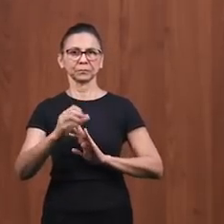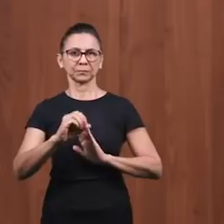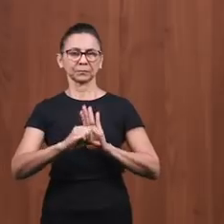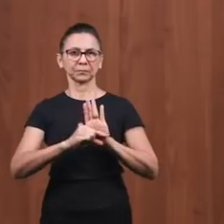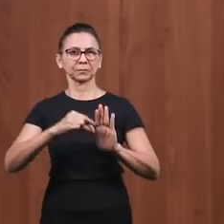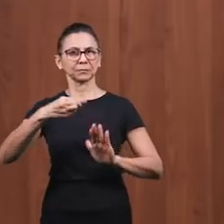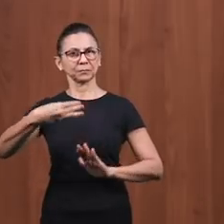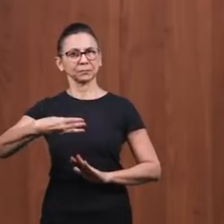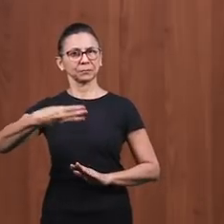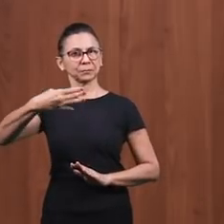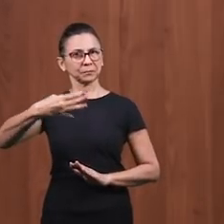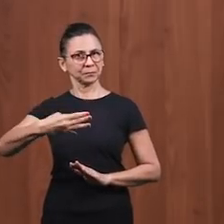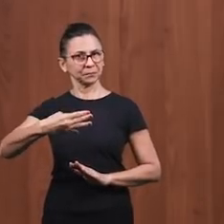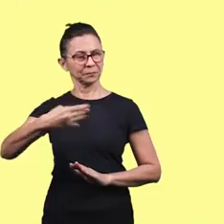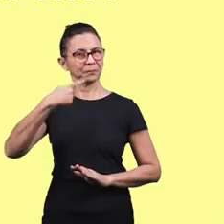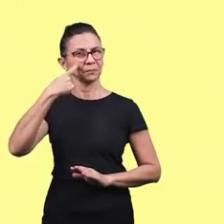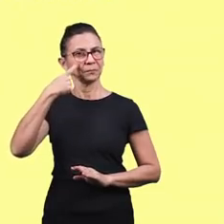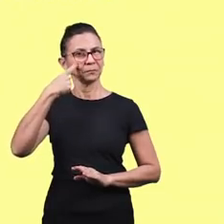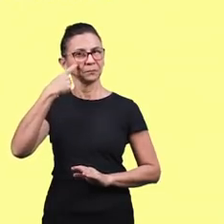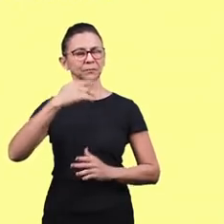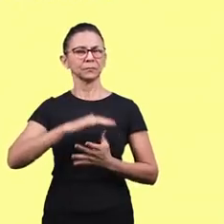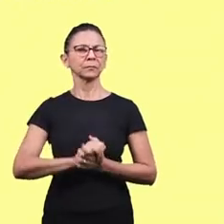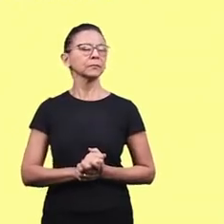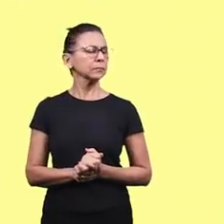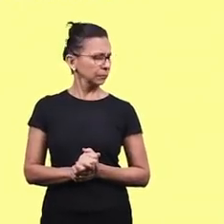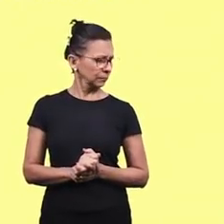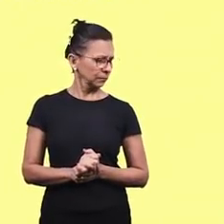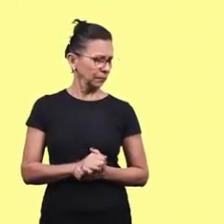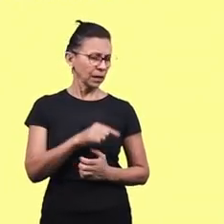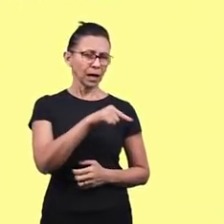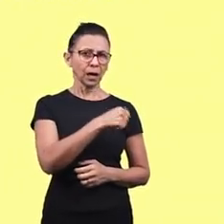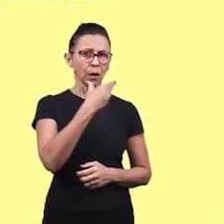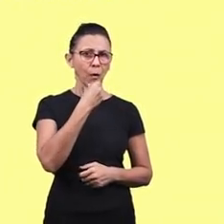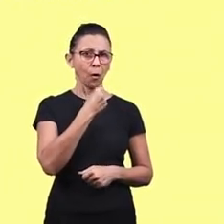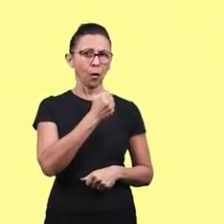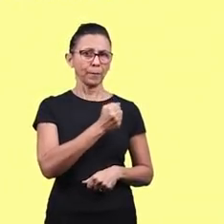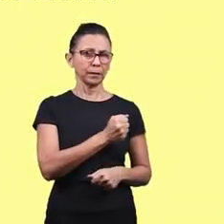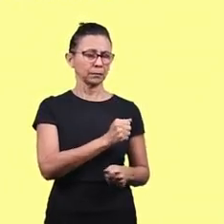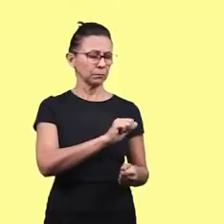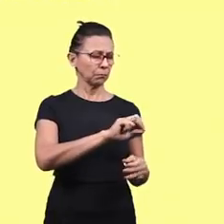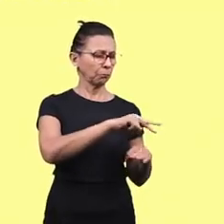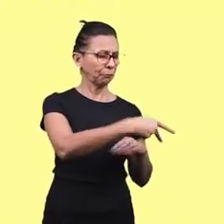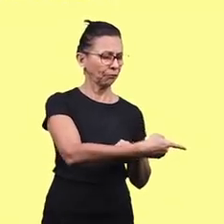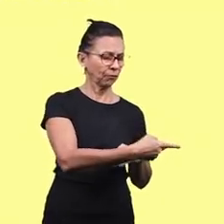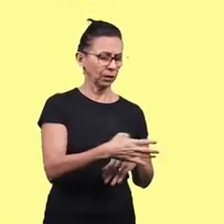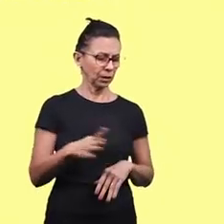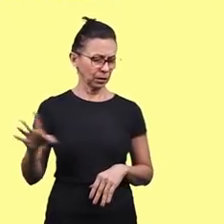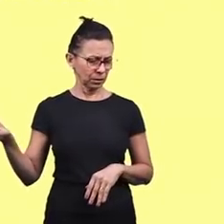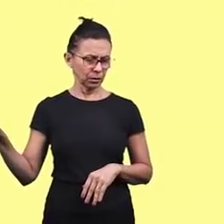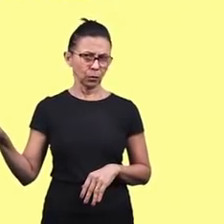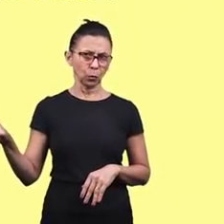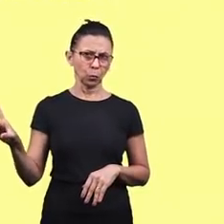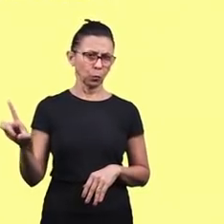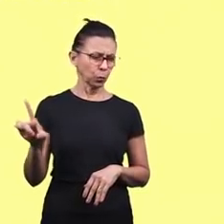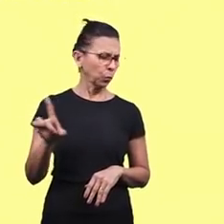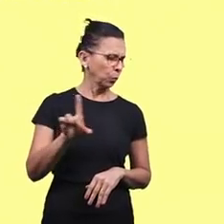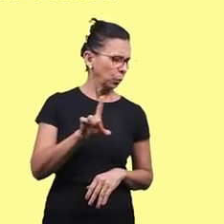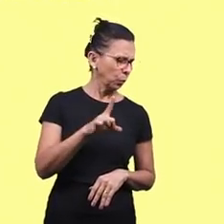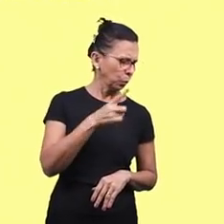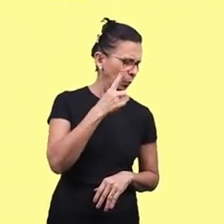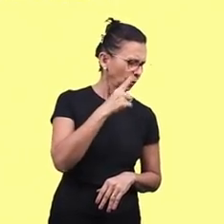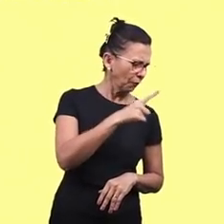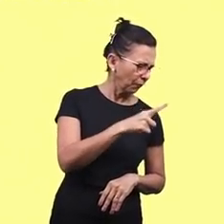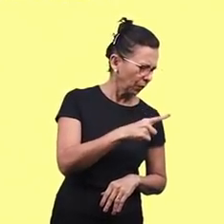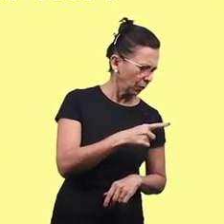10, versículo 34, que diz assim, E aproximando-se, atou-lhes as feridas, aplicando-lhes azeite e vinho,